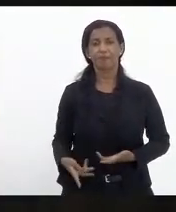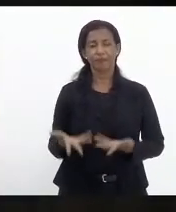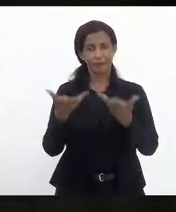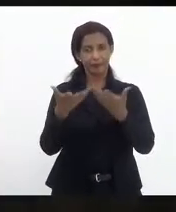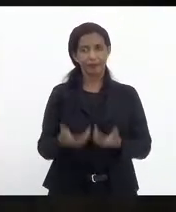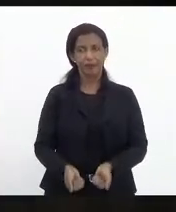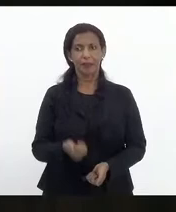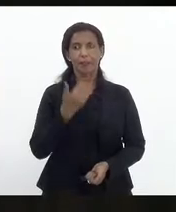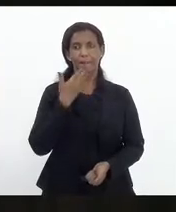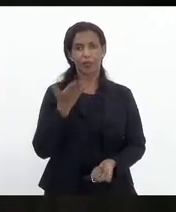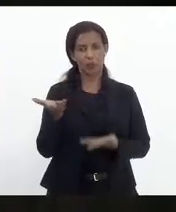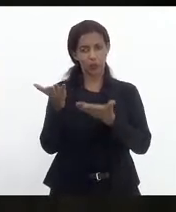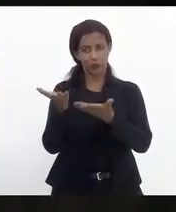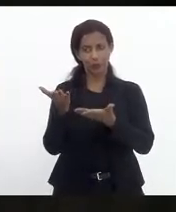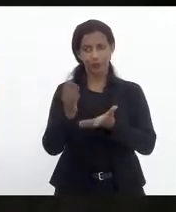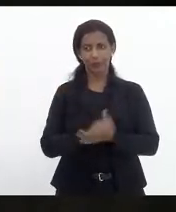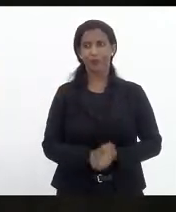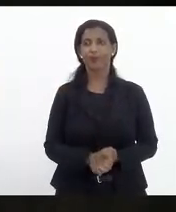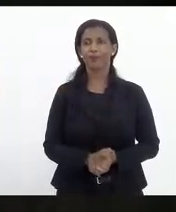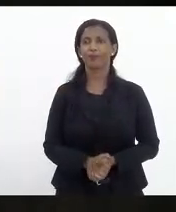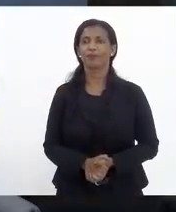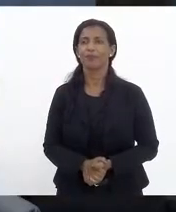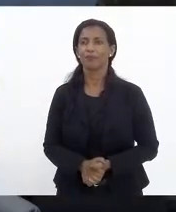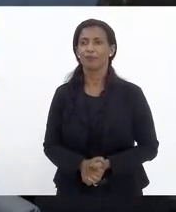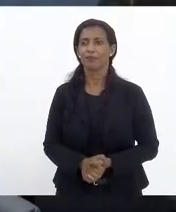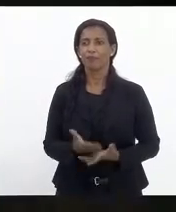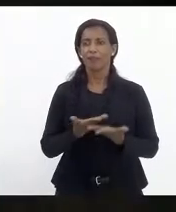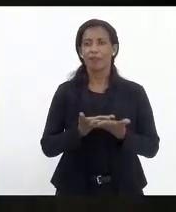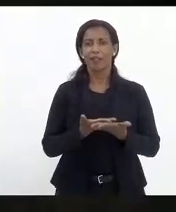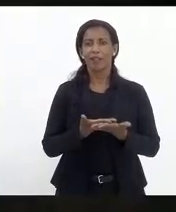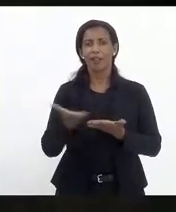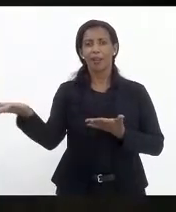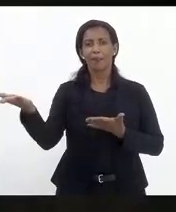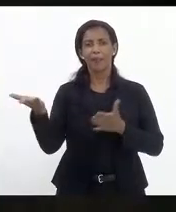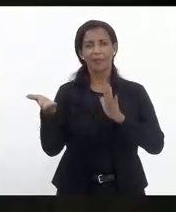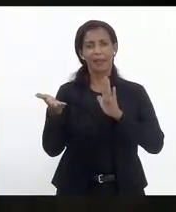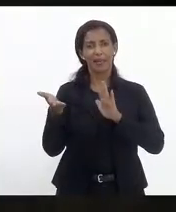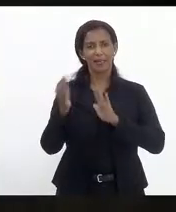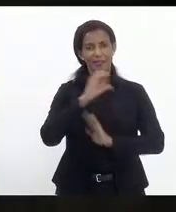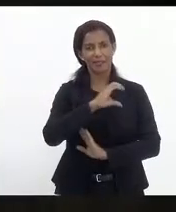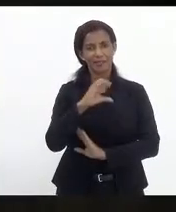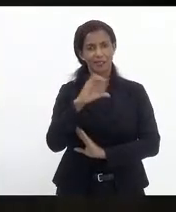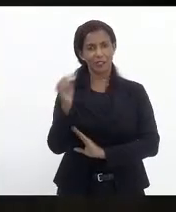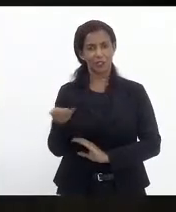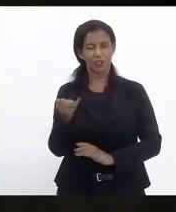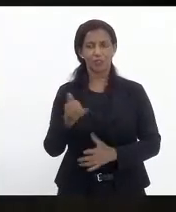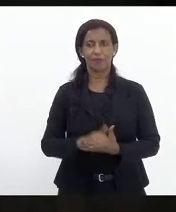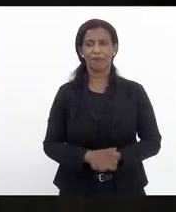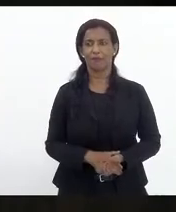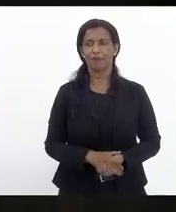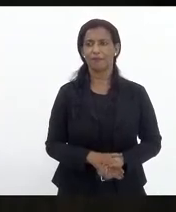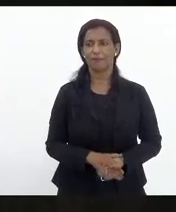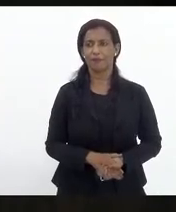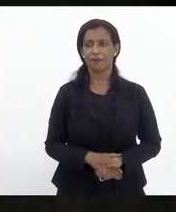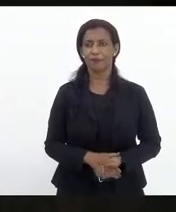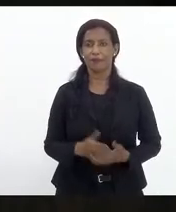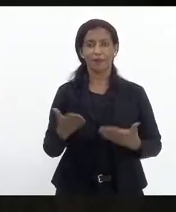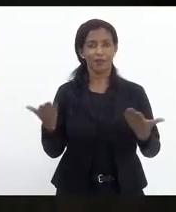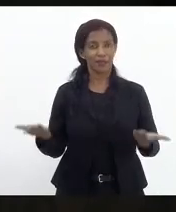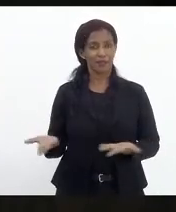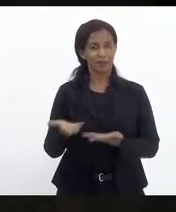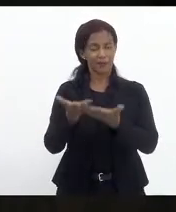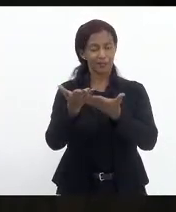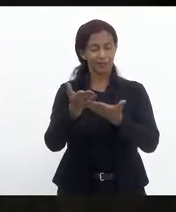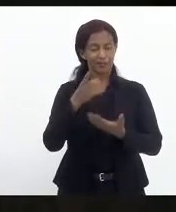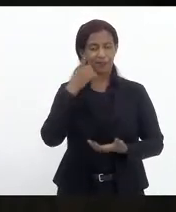defere pedido de vossa excelência e caminha presente proposta à CCJ E agora com a palavra